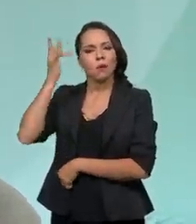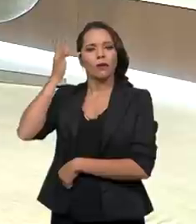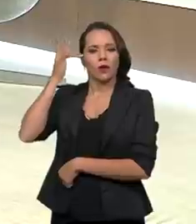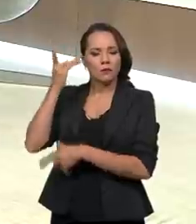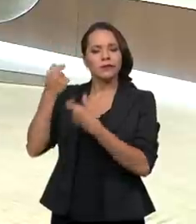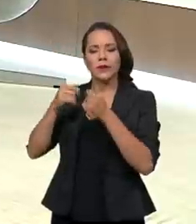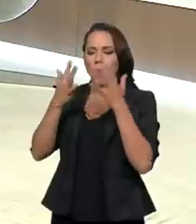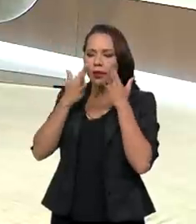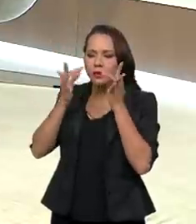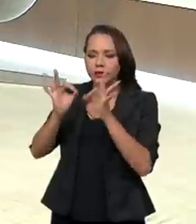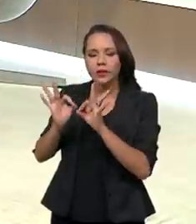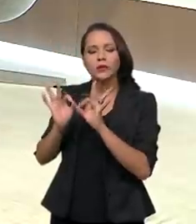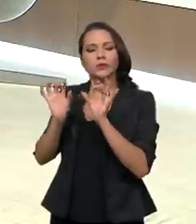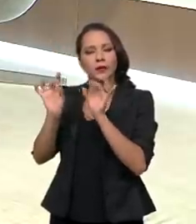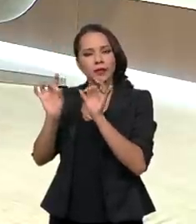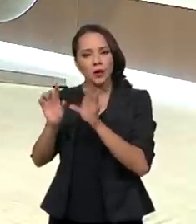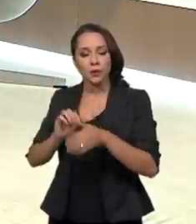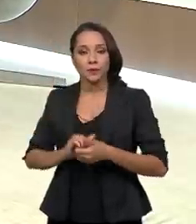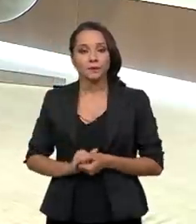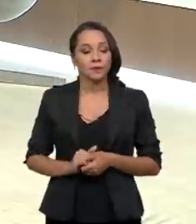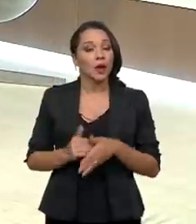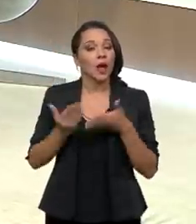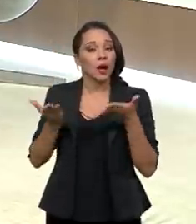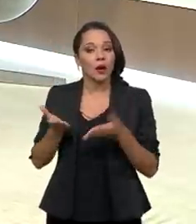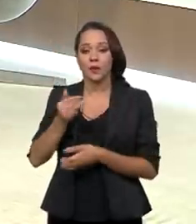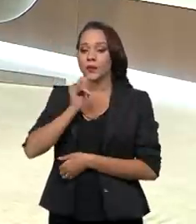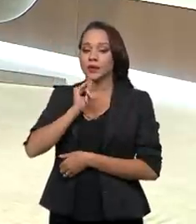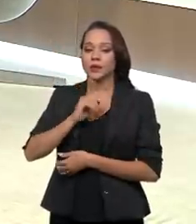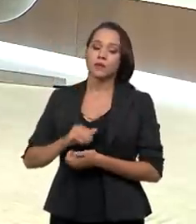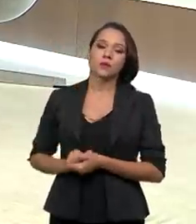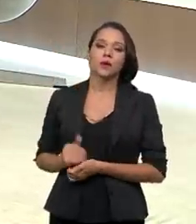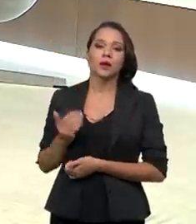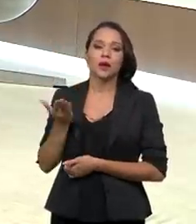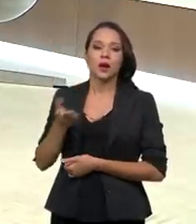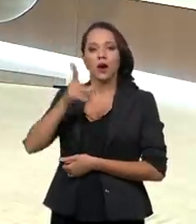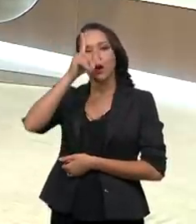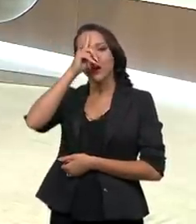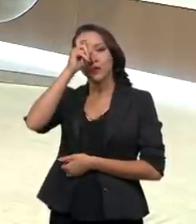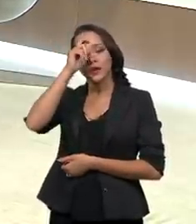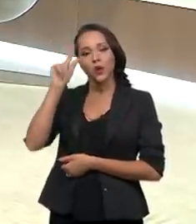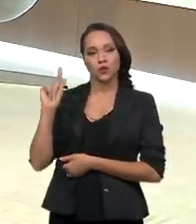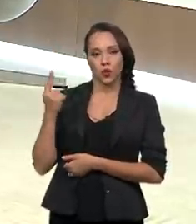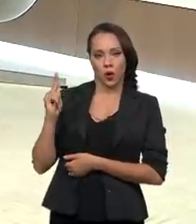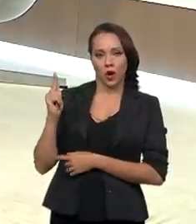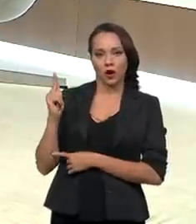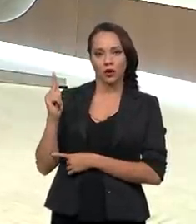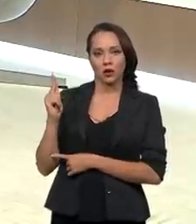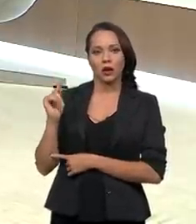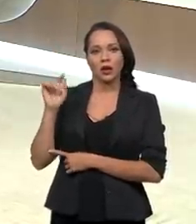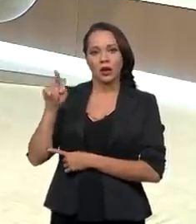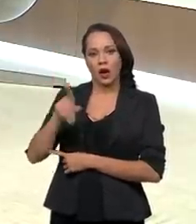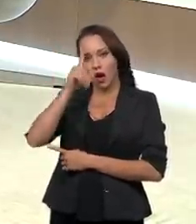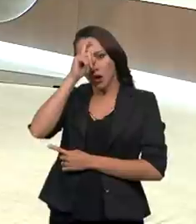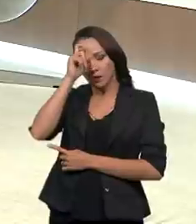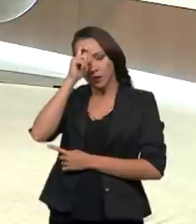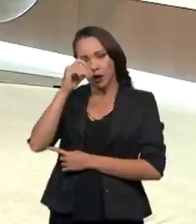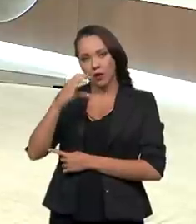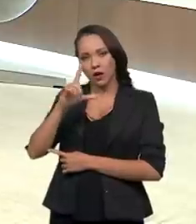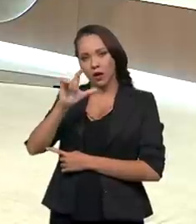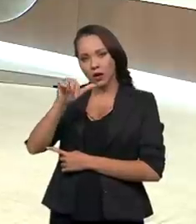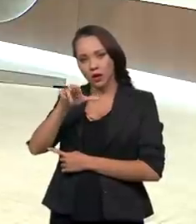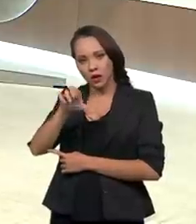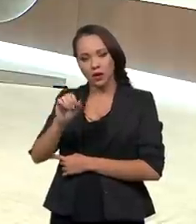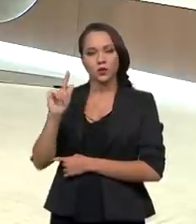uma atenção muito especial. Com relação, por exemplo, à questão do hospital de Goiânia, no Hospital de Clínicas de Goiânia,